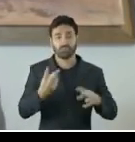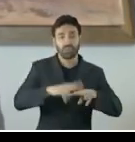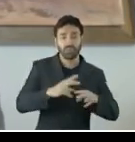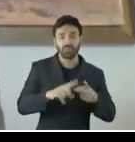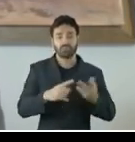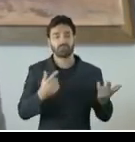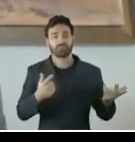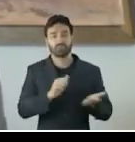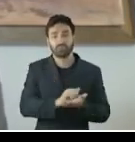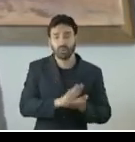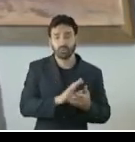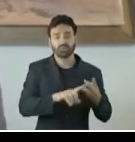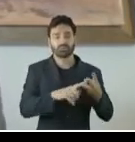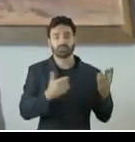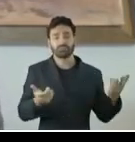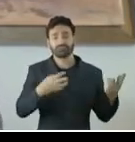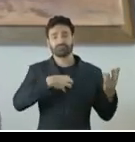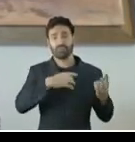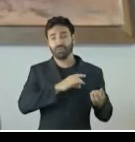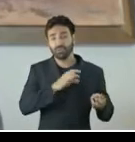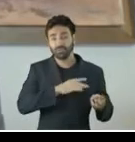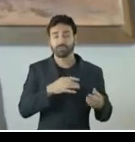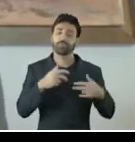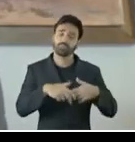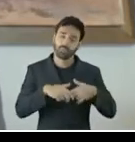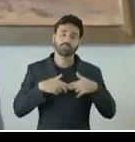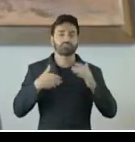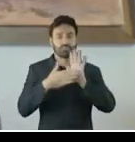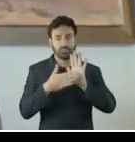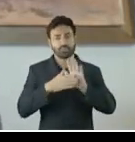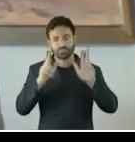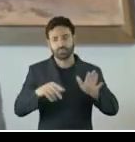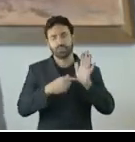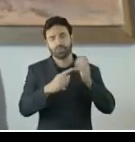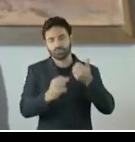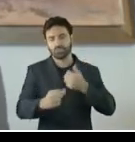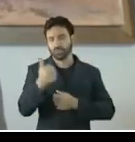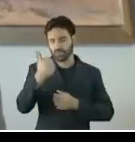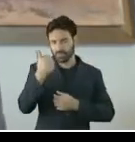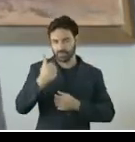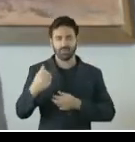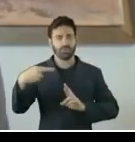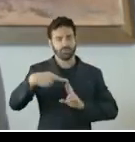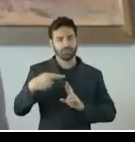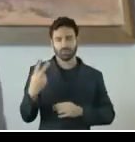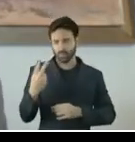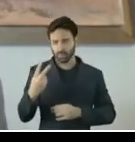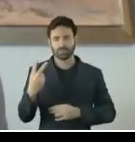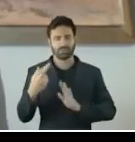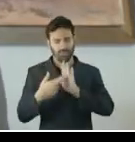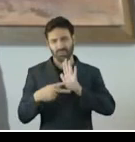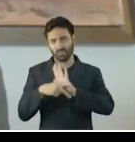medo. Diante desse contexto, proponho que o plenário, com fundamento no artigo 1º, inciso 2 e 239, inciso 2 do regimento,